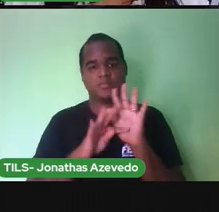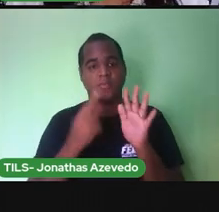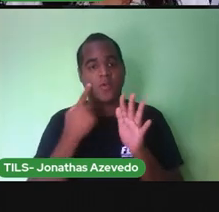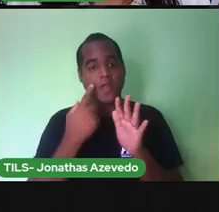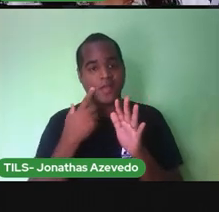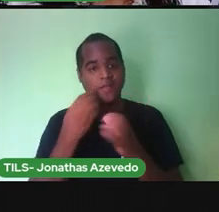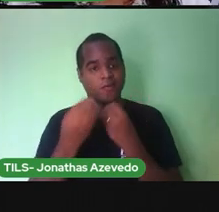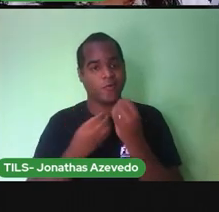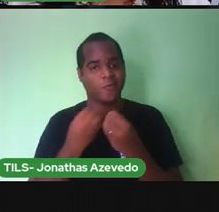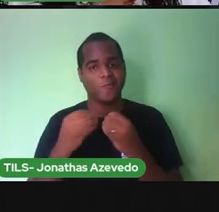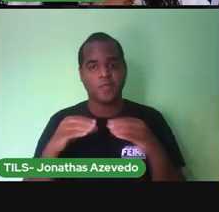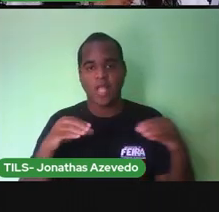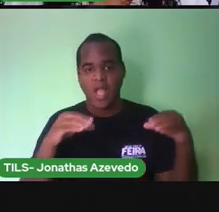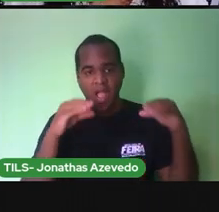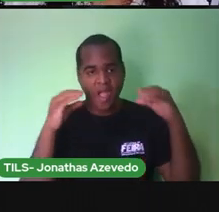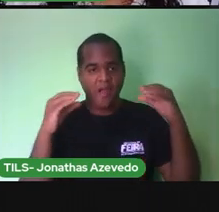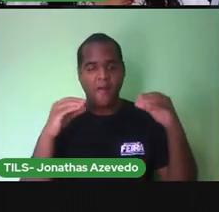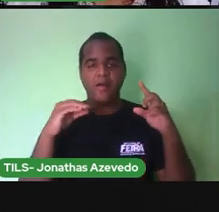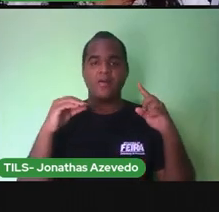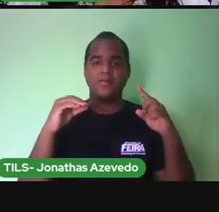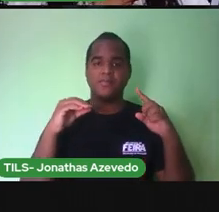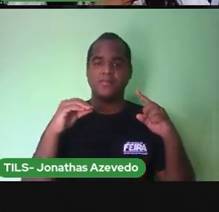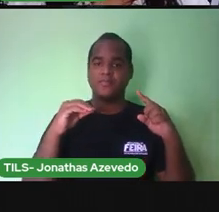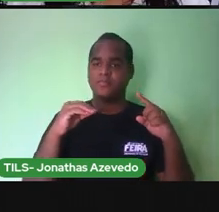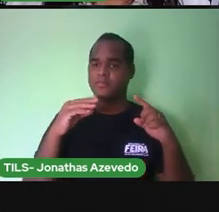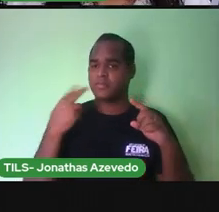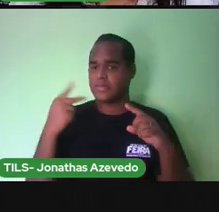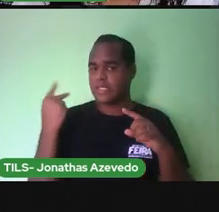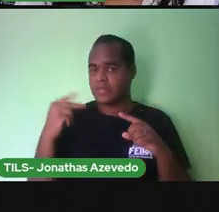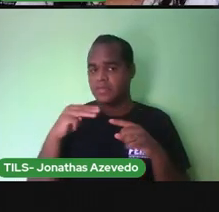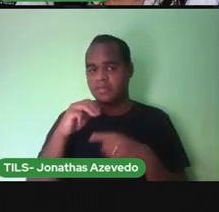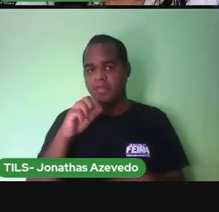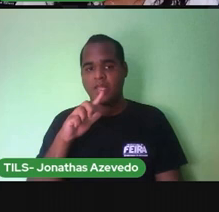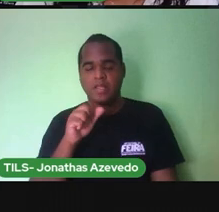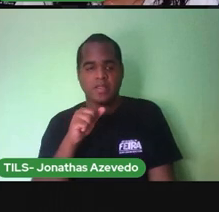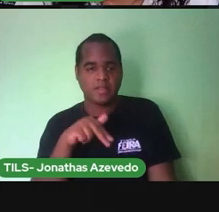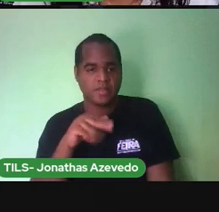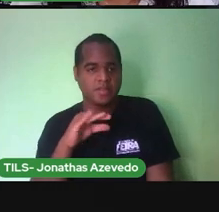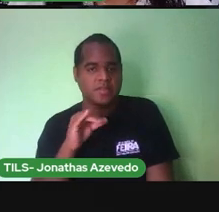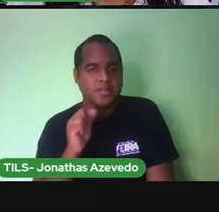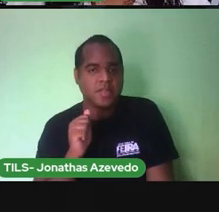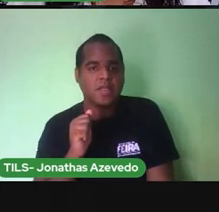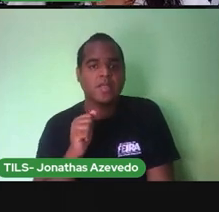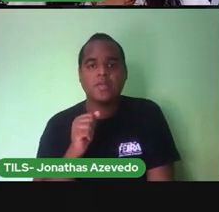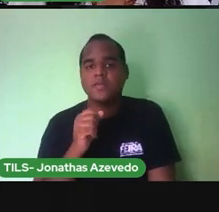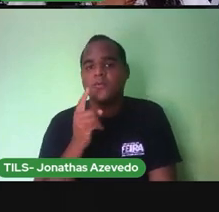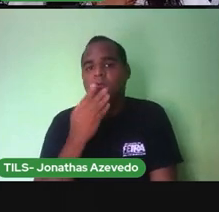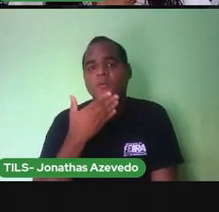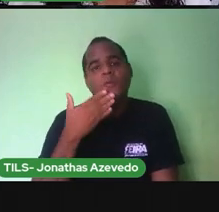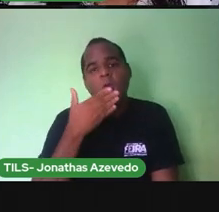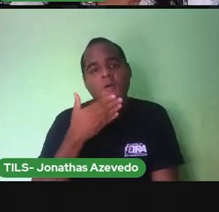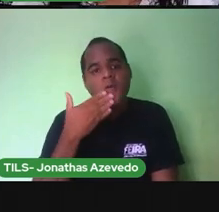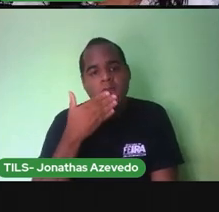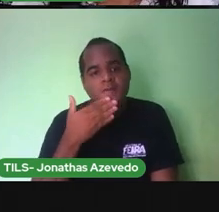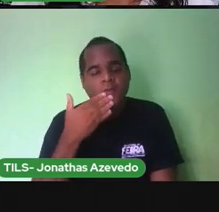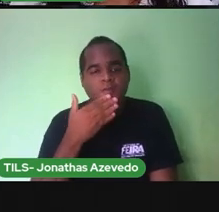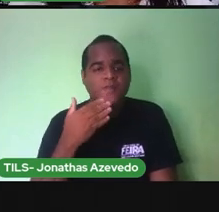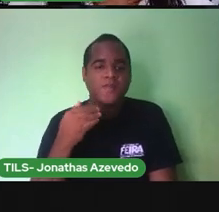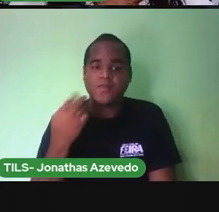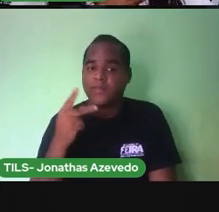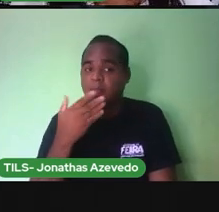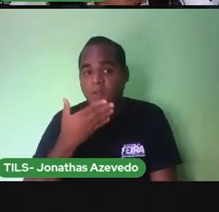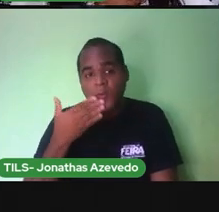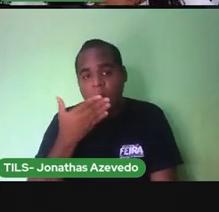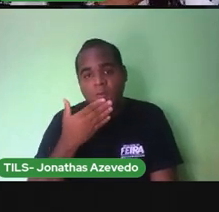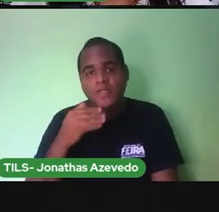melão De melão Faz melancia Faz doce Cinhar Faz doce Cinhar Faz doce